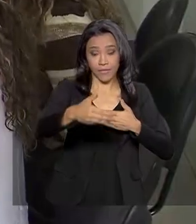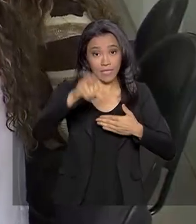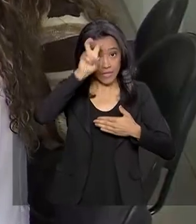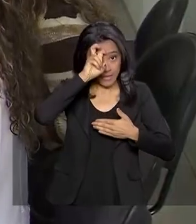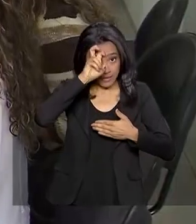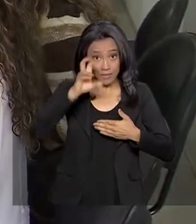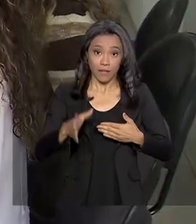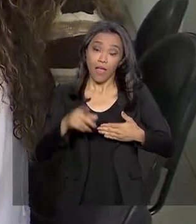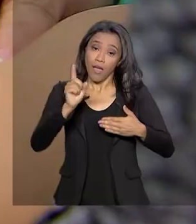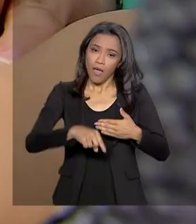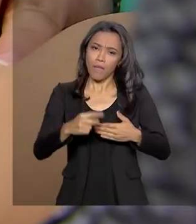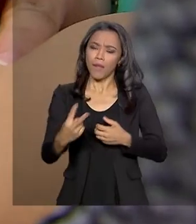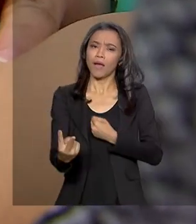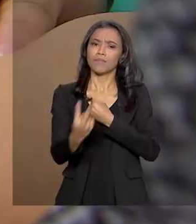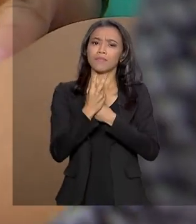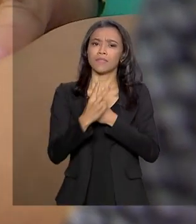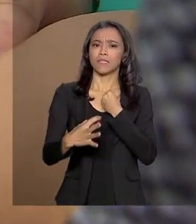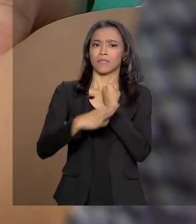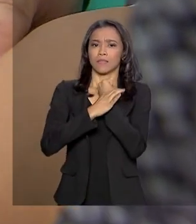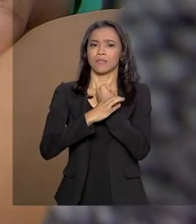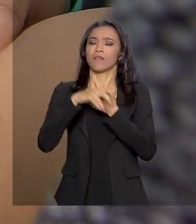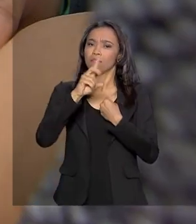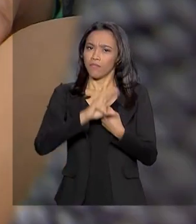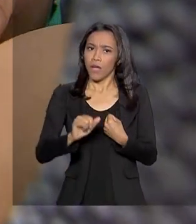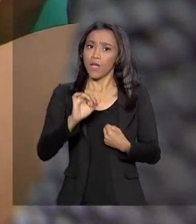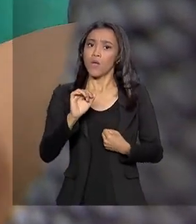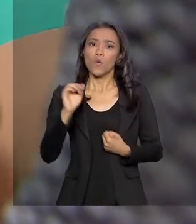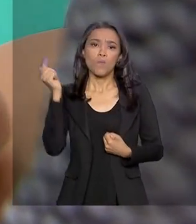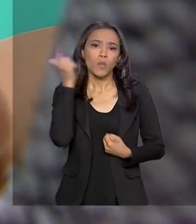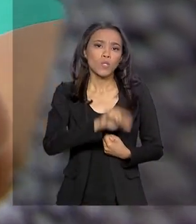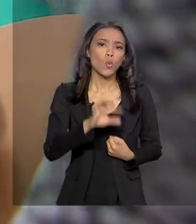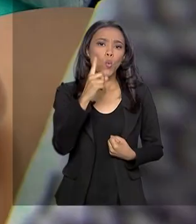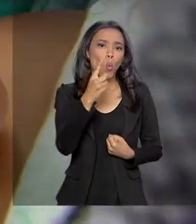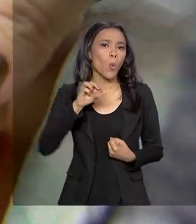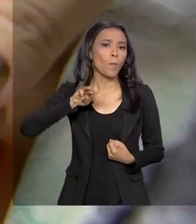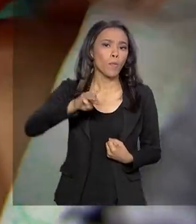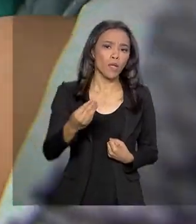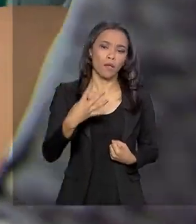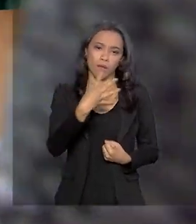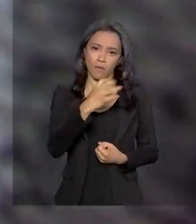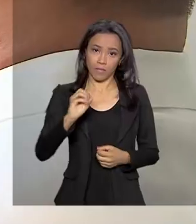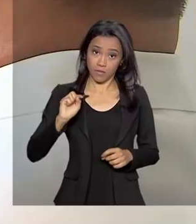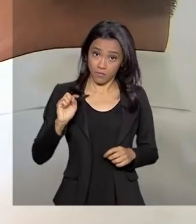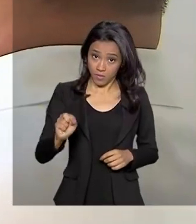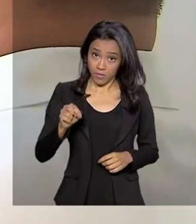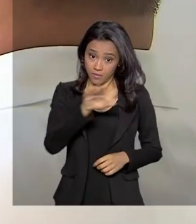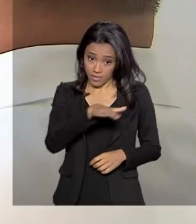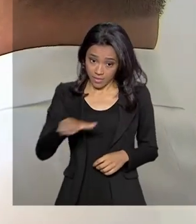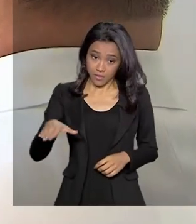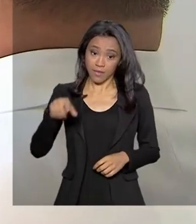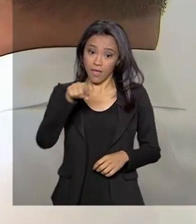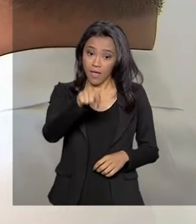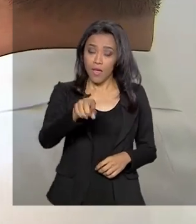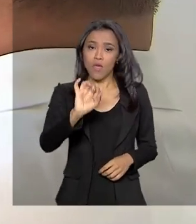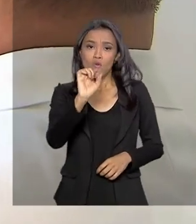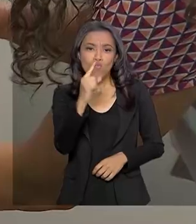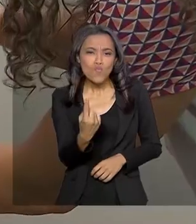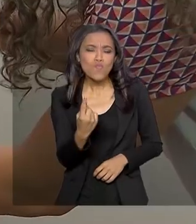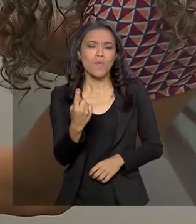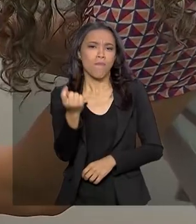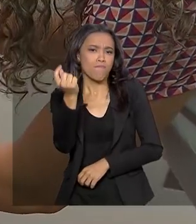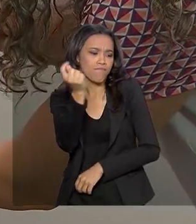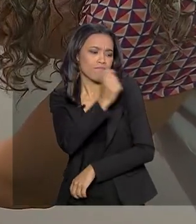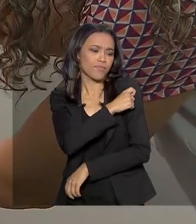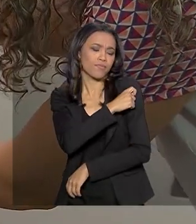A medida é preventiva e deve alcançar cerca de um milhão e quatrocentas mil crianças. Esta é uma dose adicional